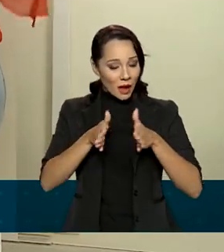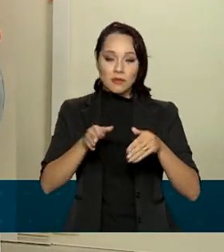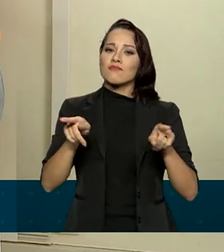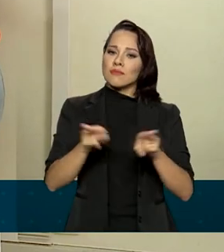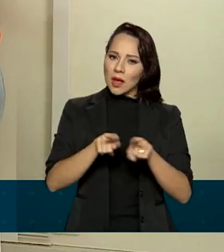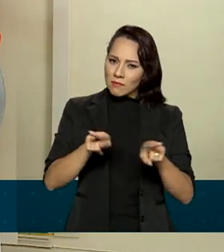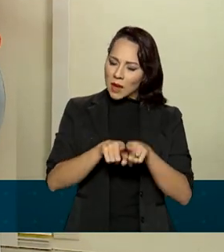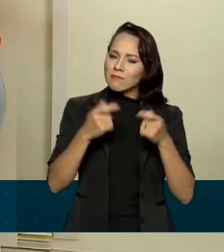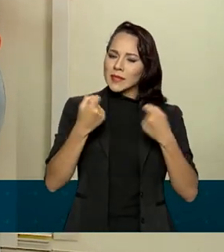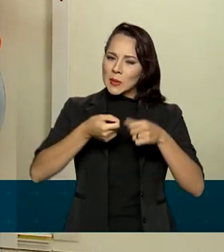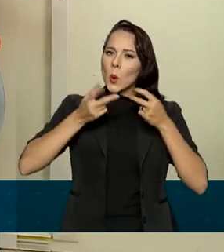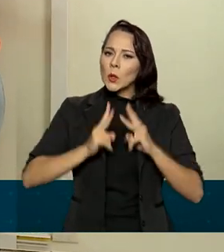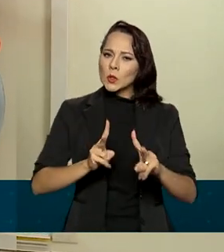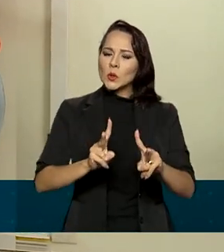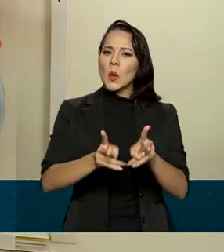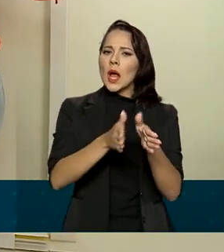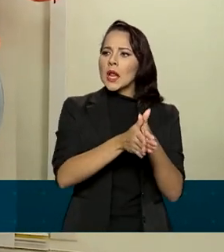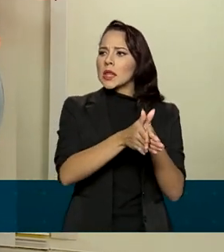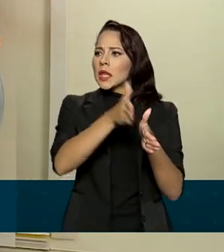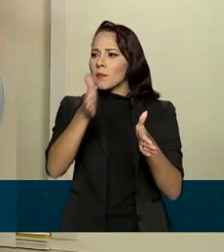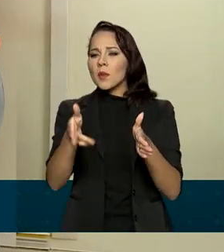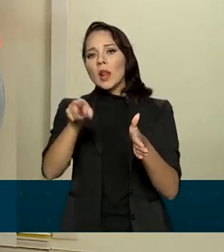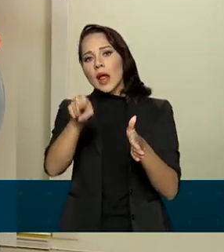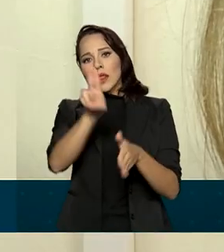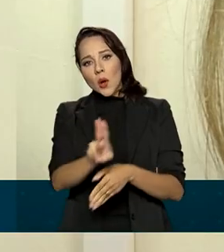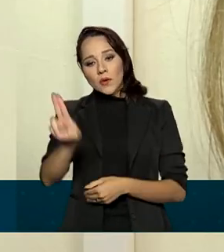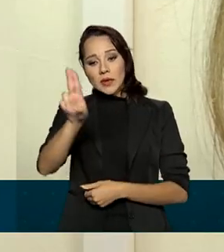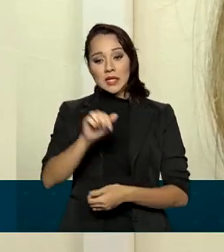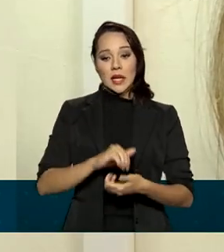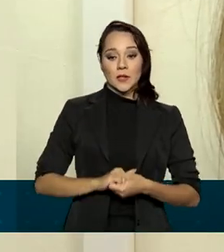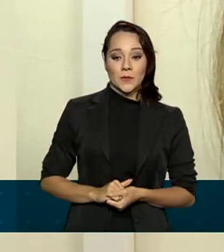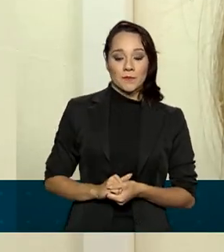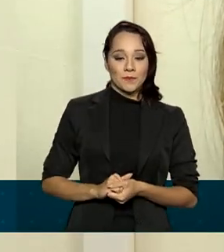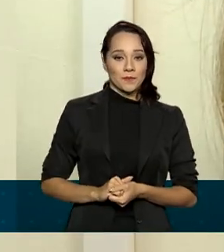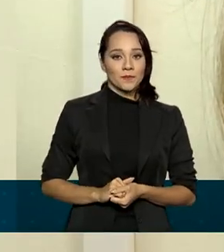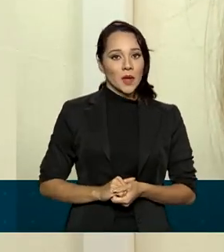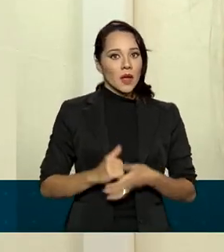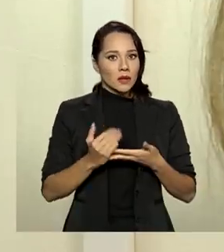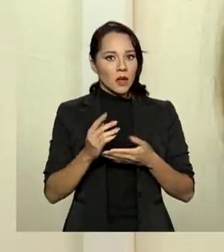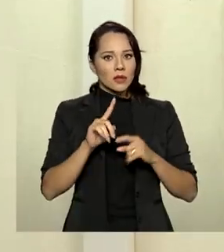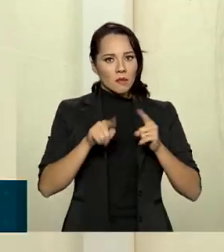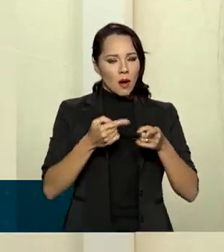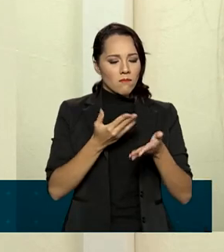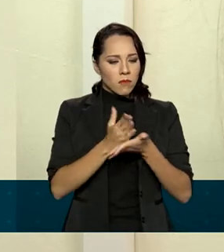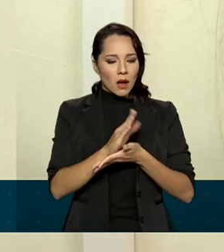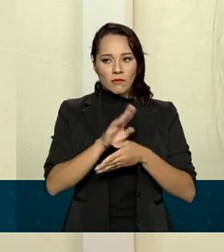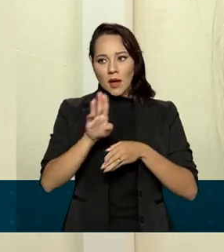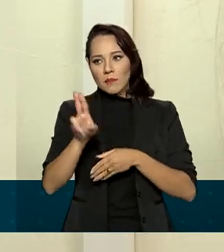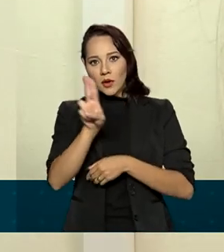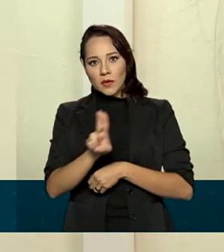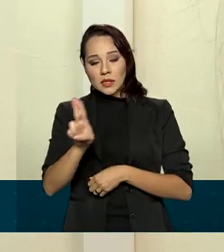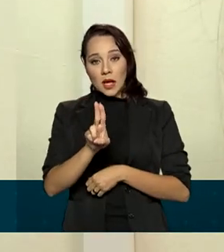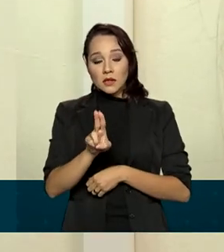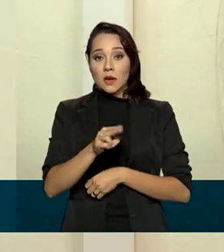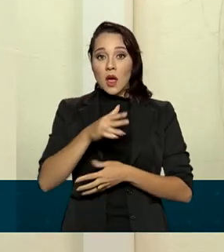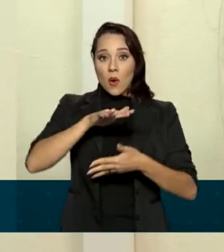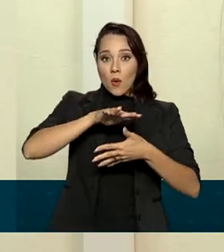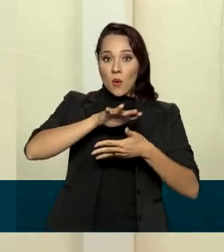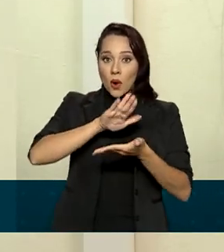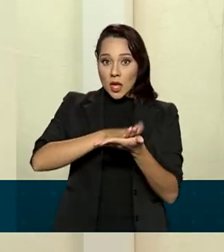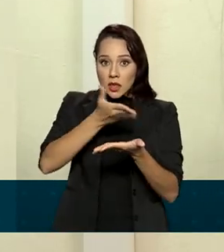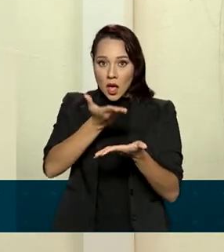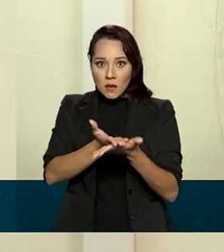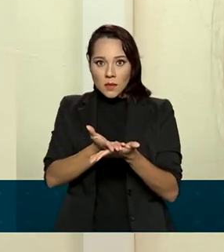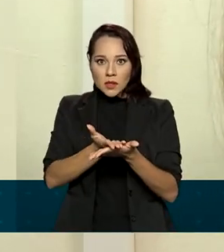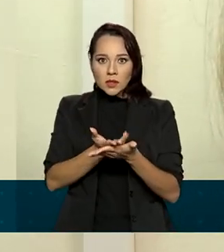também deve continuar durante a universidade. Quando ele está na faculdade, o acesso ao intérprete, por exemplo,